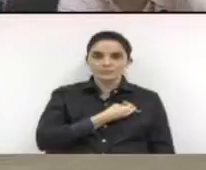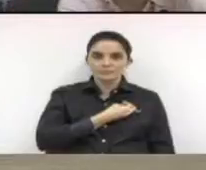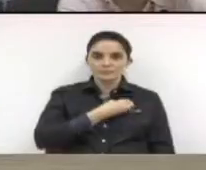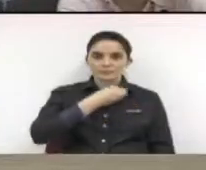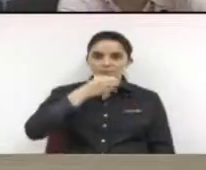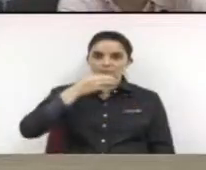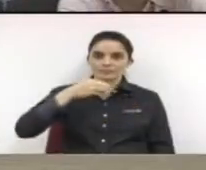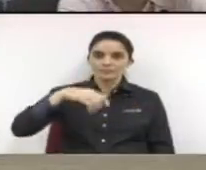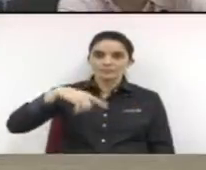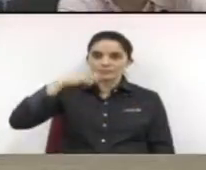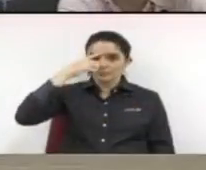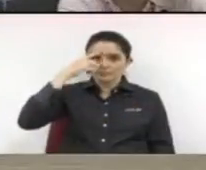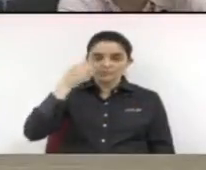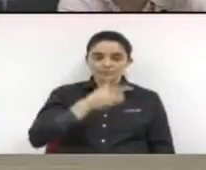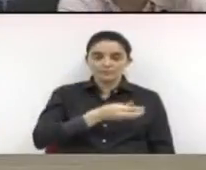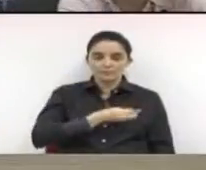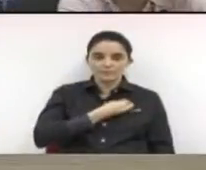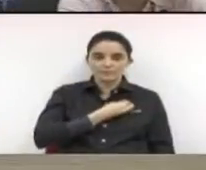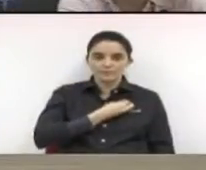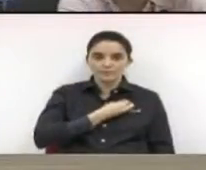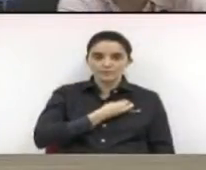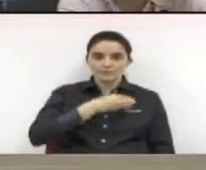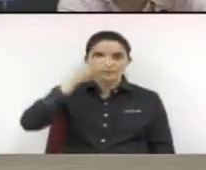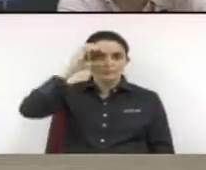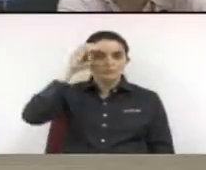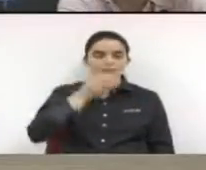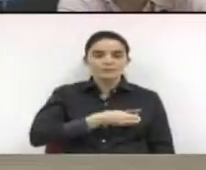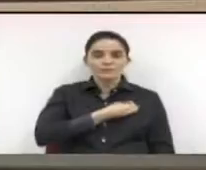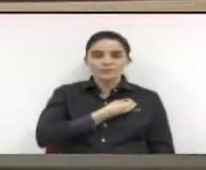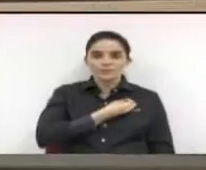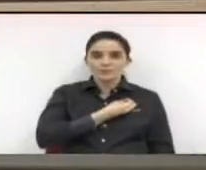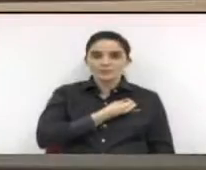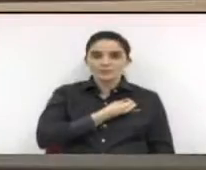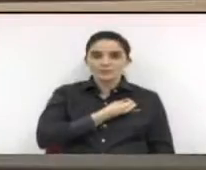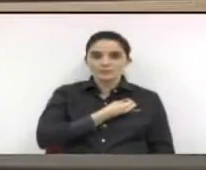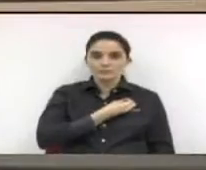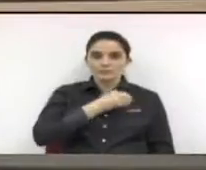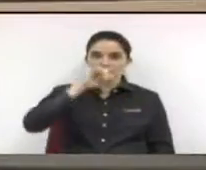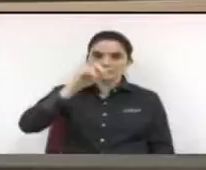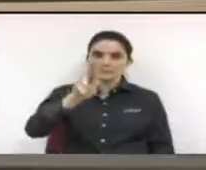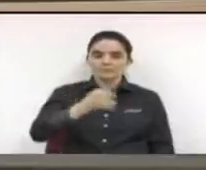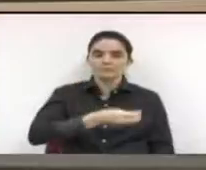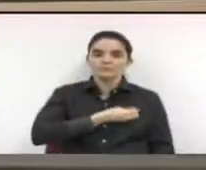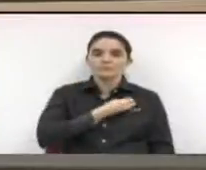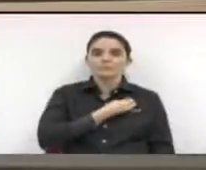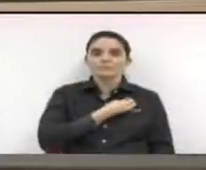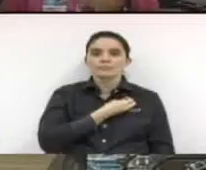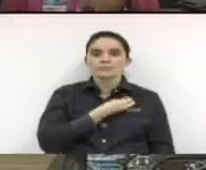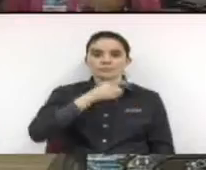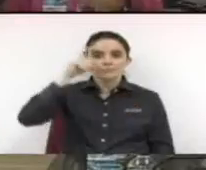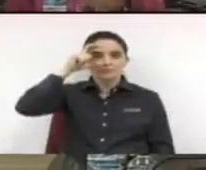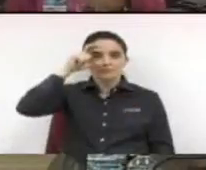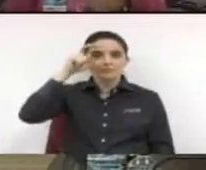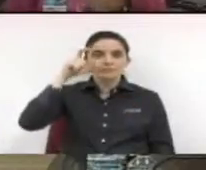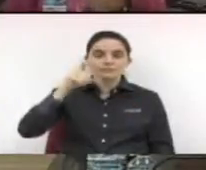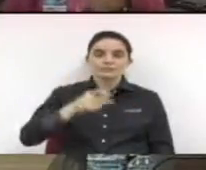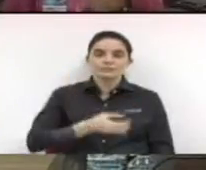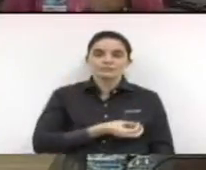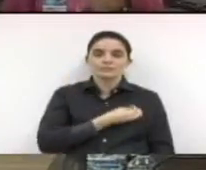Jorge de Freitas? Presente. José Couto de Jesus? Presente. José Eduardo Monteiro Júnior? Presente. José Faridi?